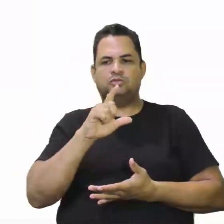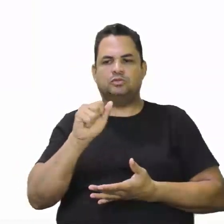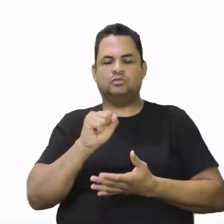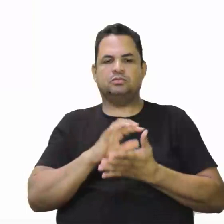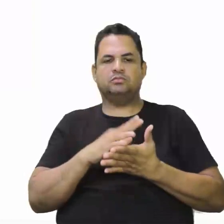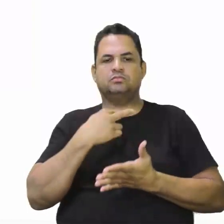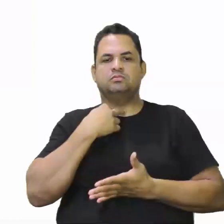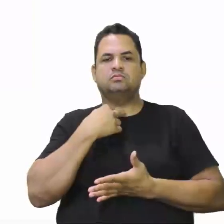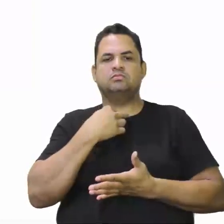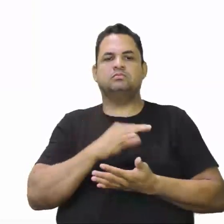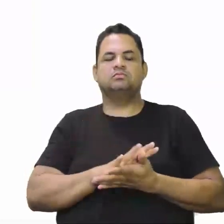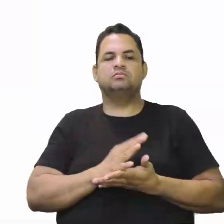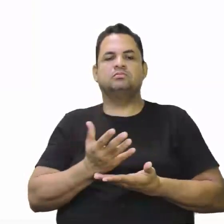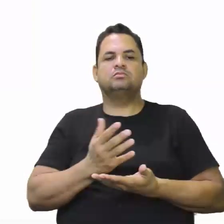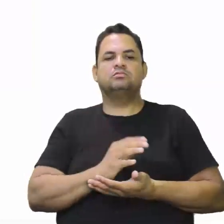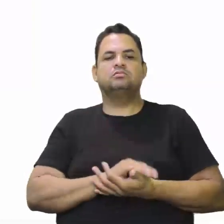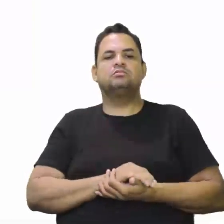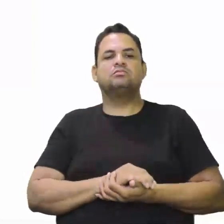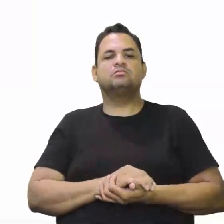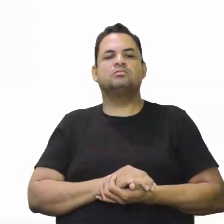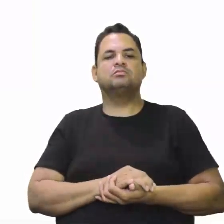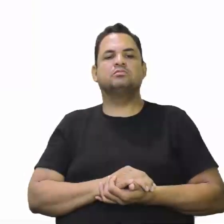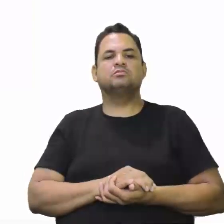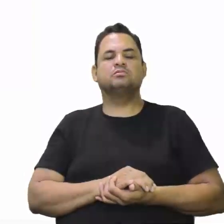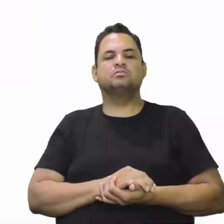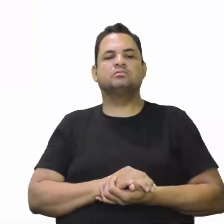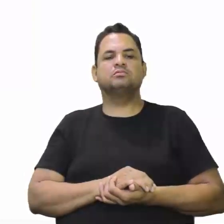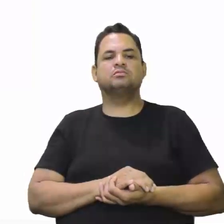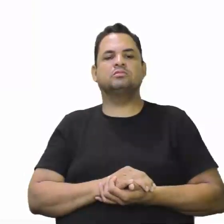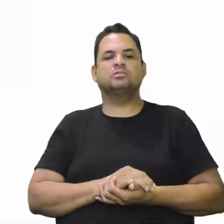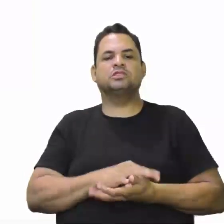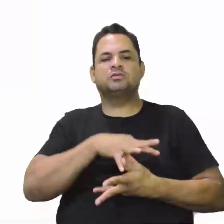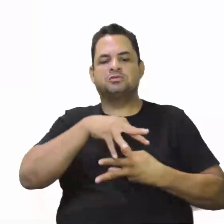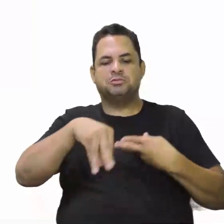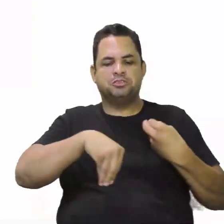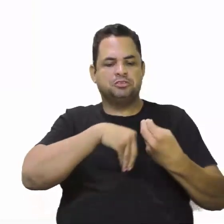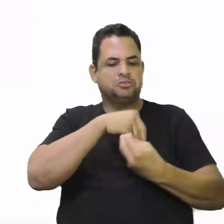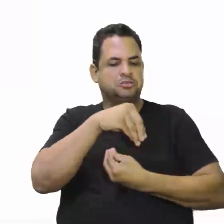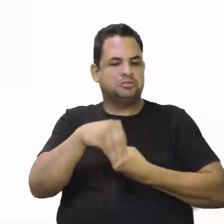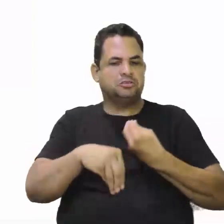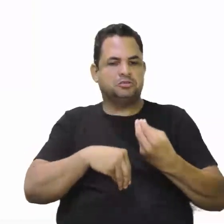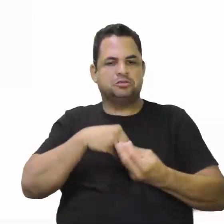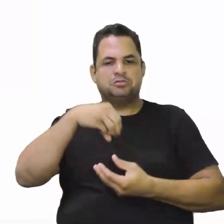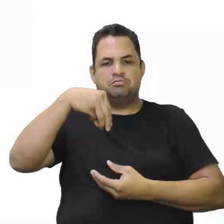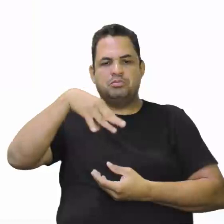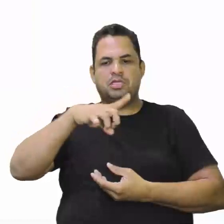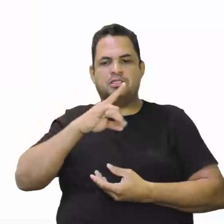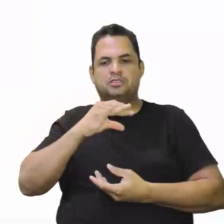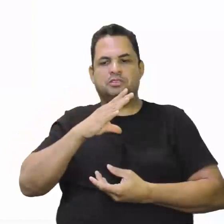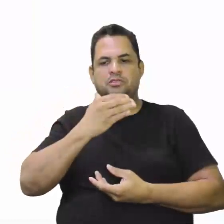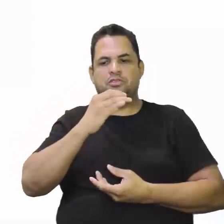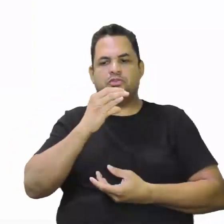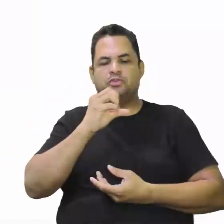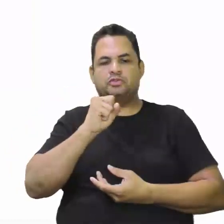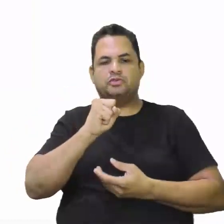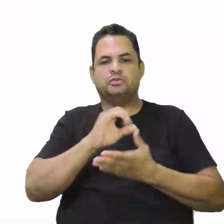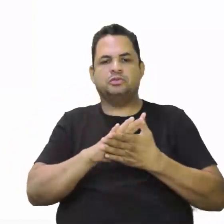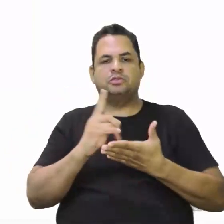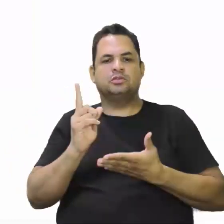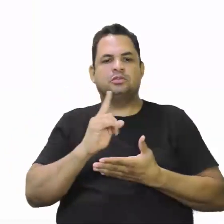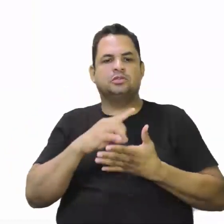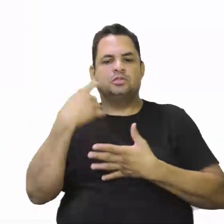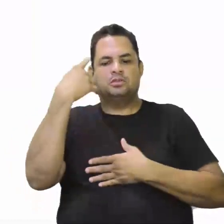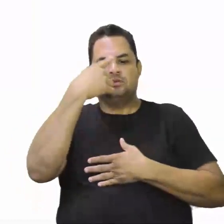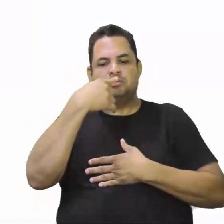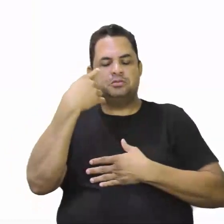Fora isso, nós temos os mertiços. Que eles não eram espanhóis